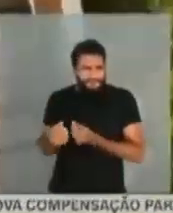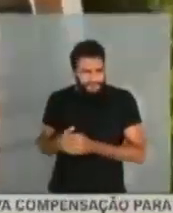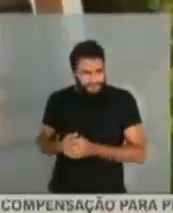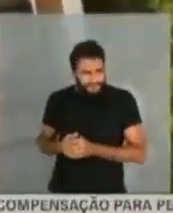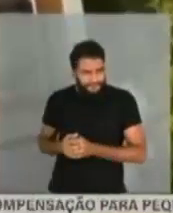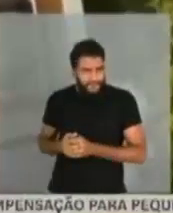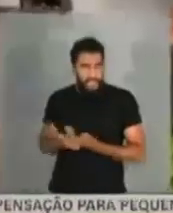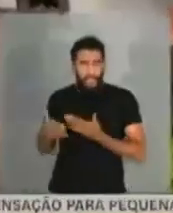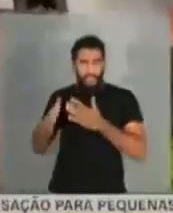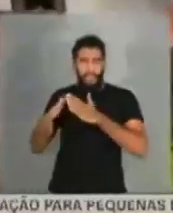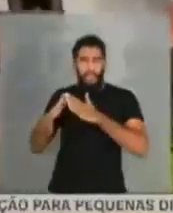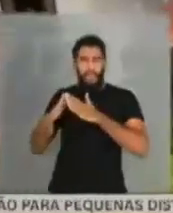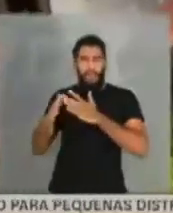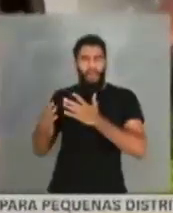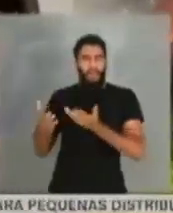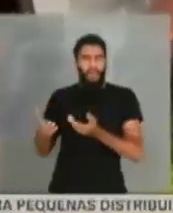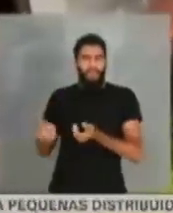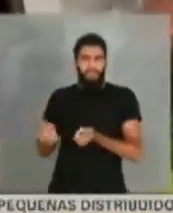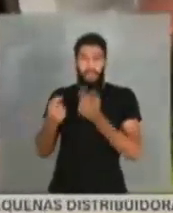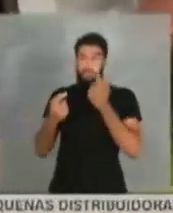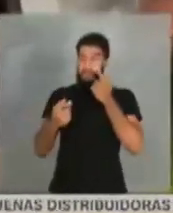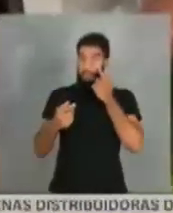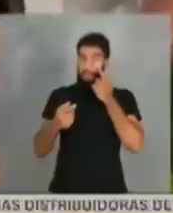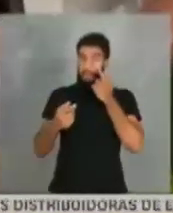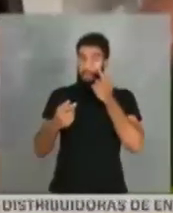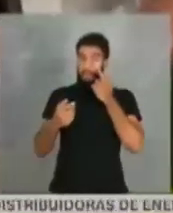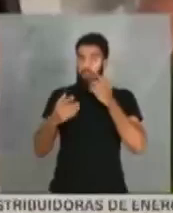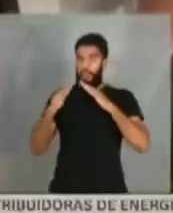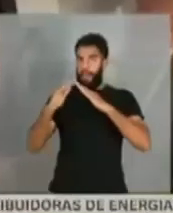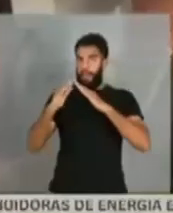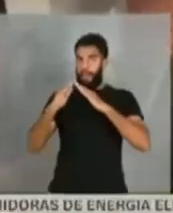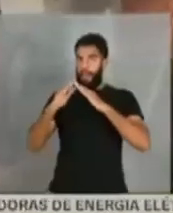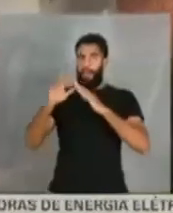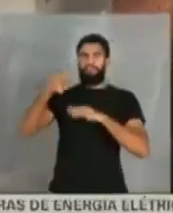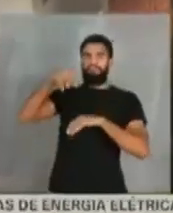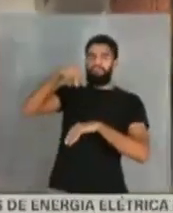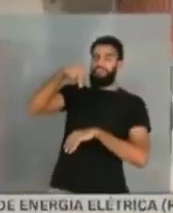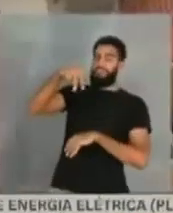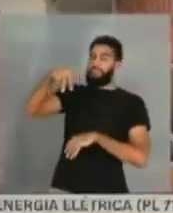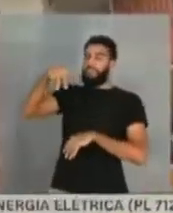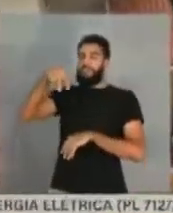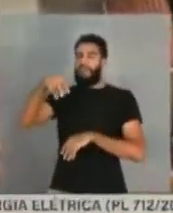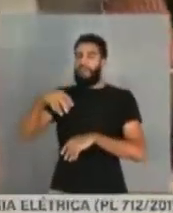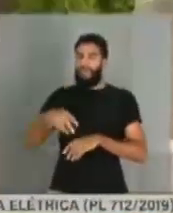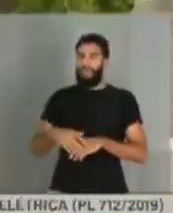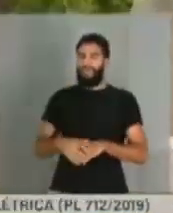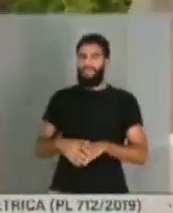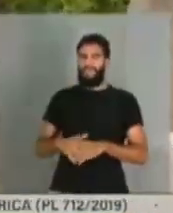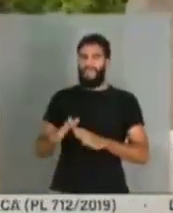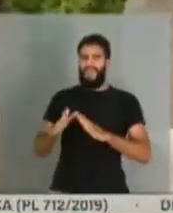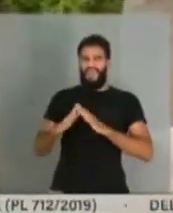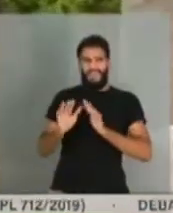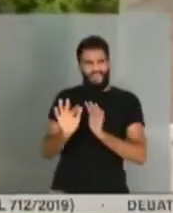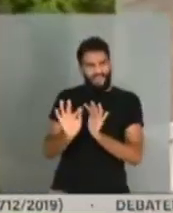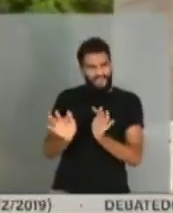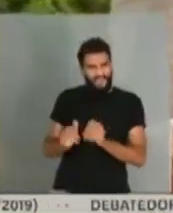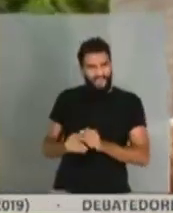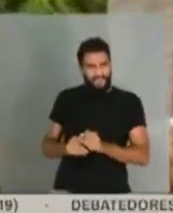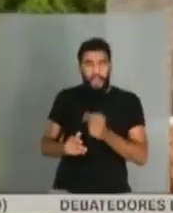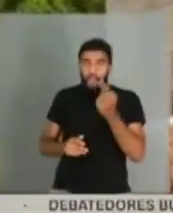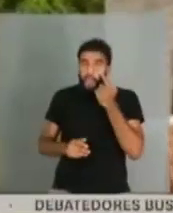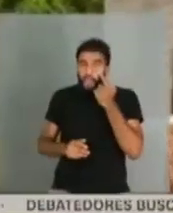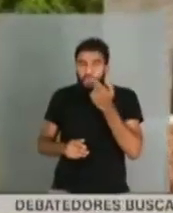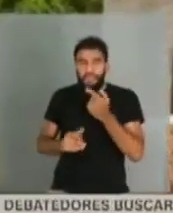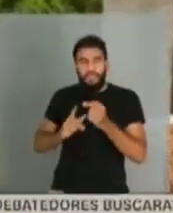que... Assim, olha, olha por cima, por cima agora. Eu acho uma casa muito modesta para o senhor morar. Quando eu vi que o senhor tinha registro